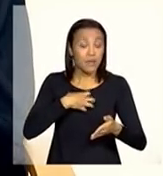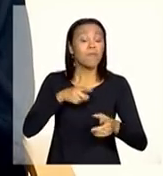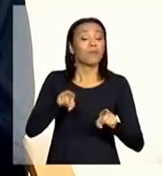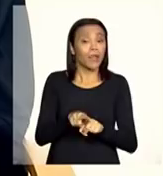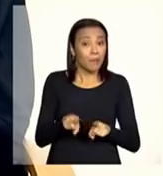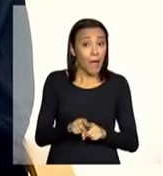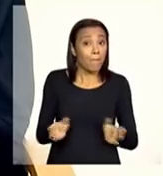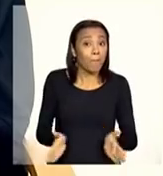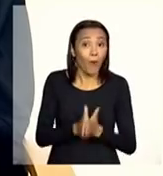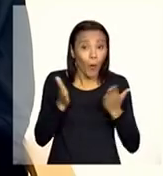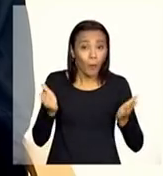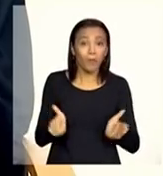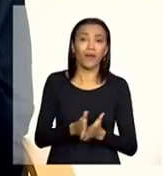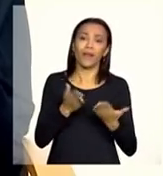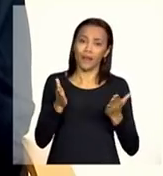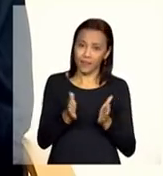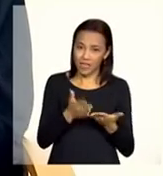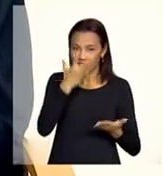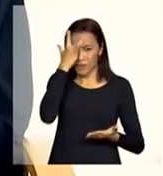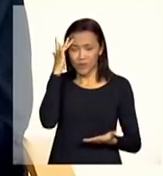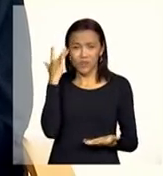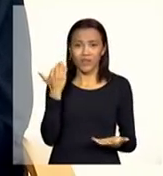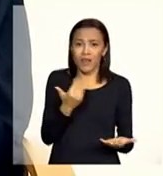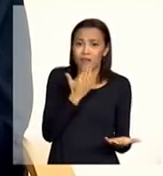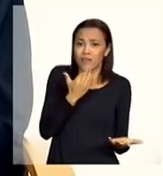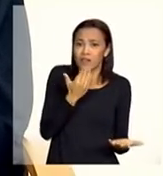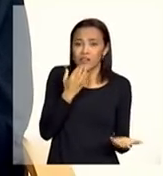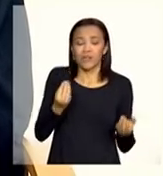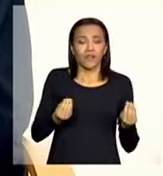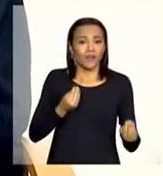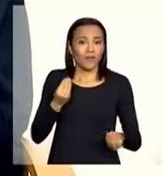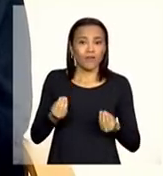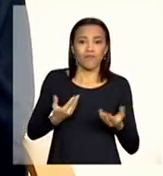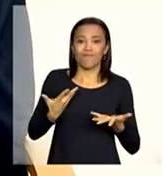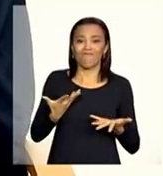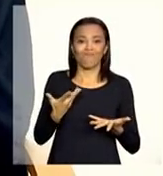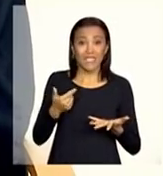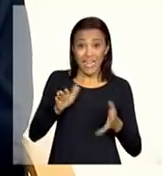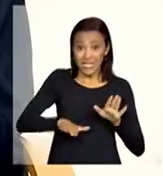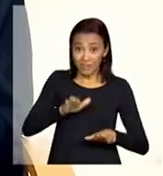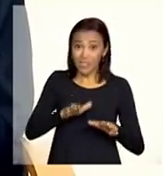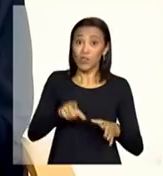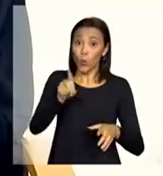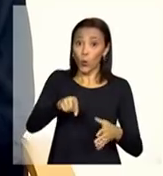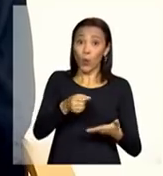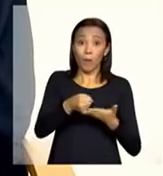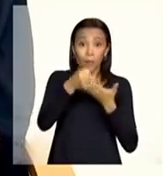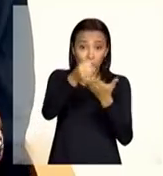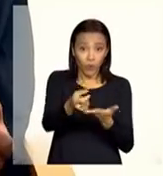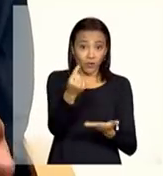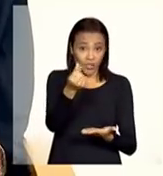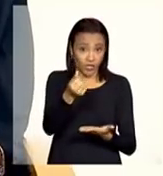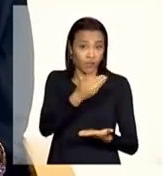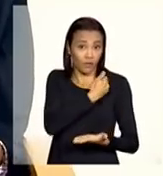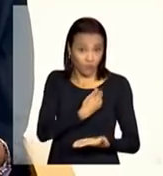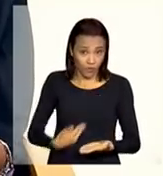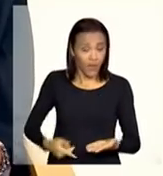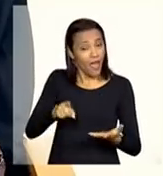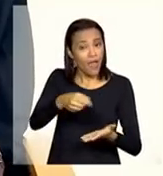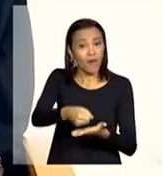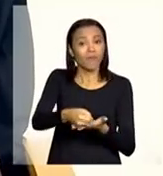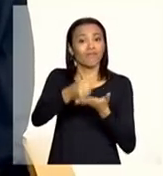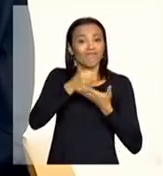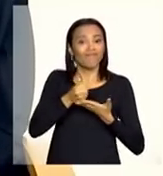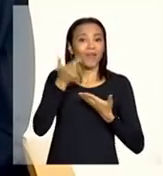muitas vezes traz essa vulnerabilidade ela agrava essa vulnerabilidade muitas vezes o benefício é uma forma de superar essa situação de